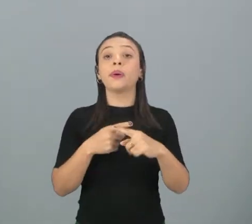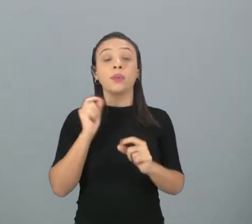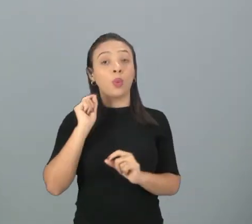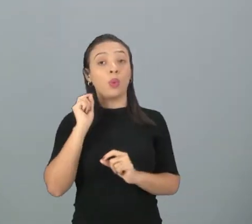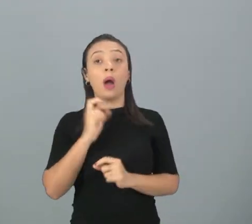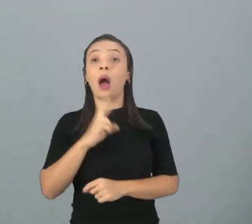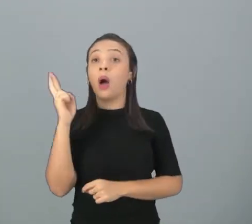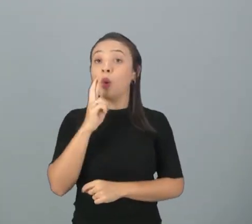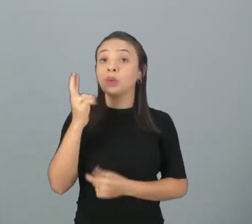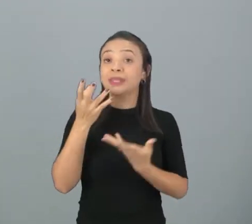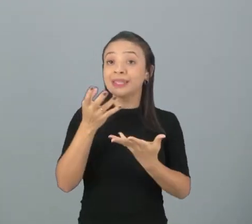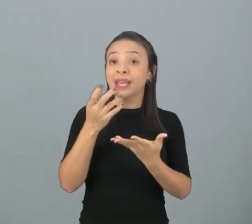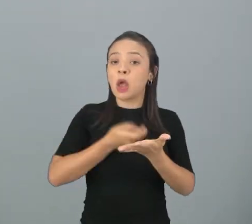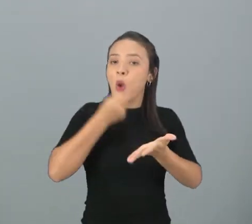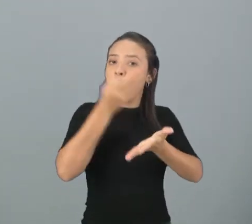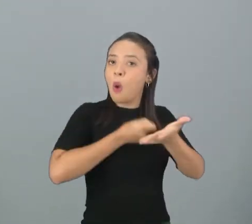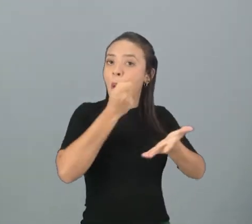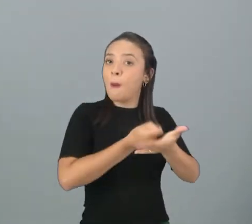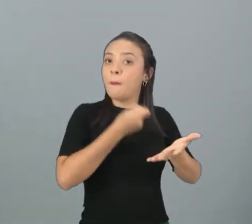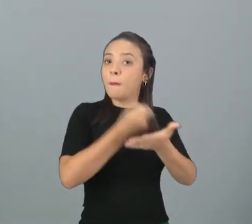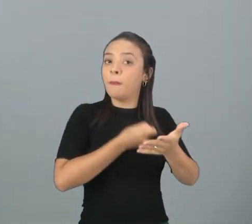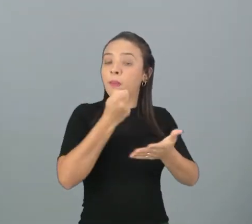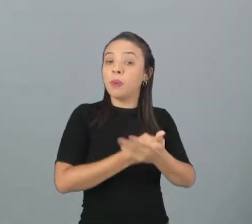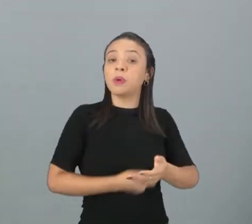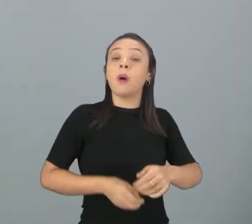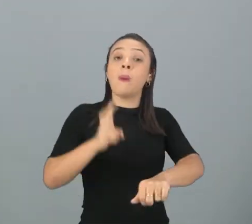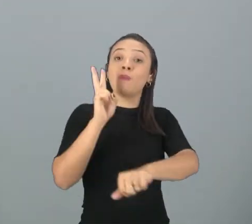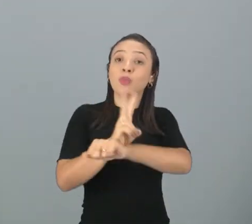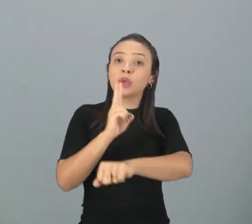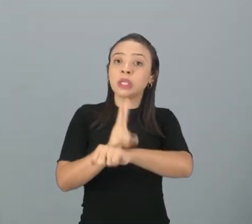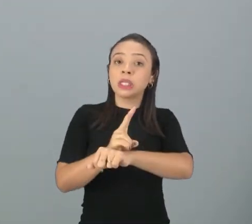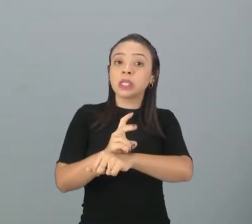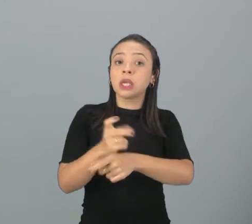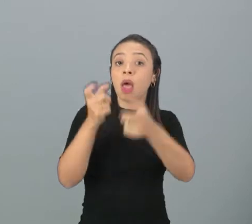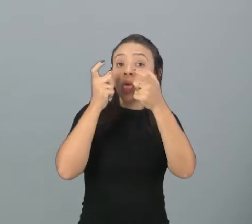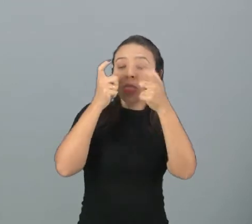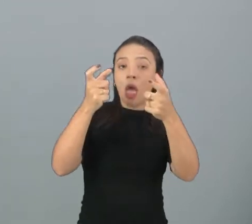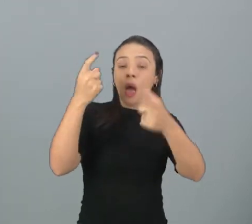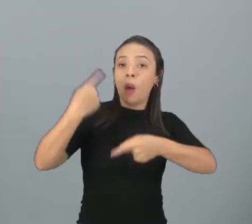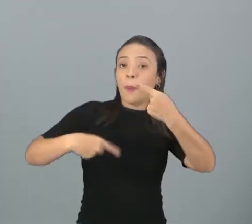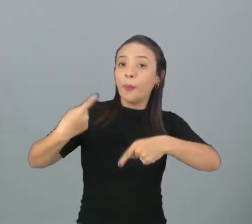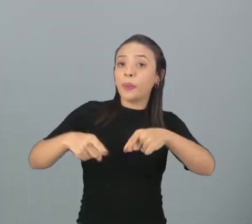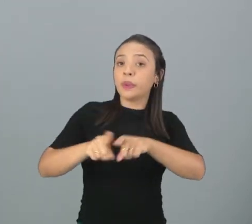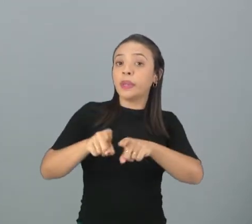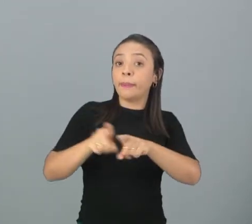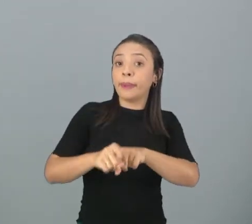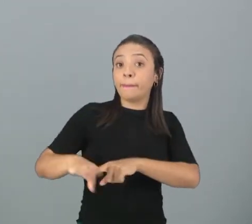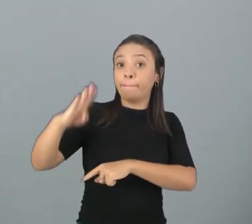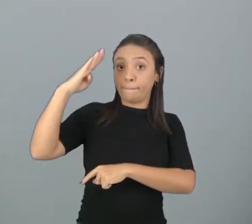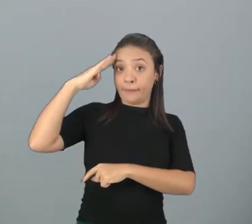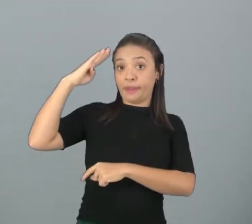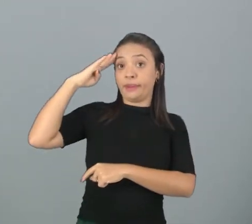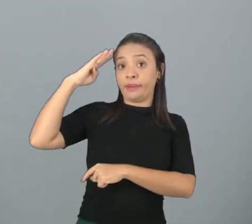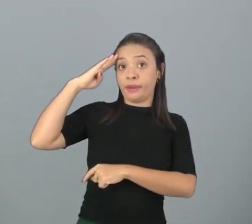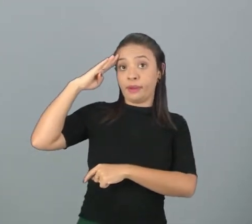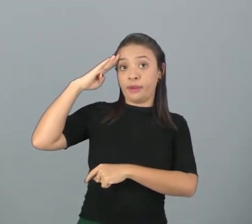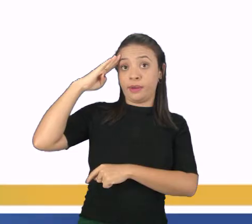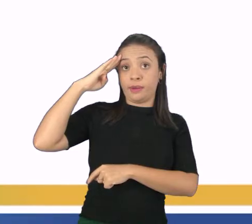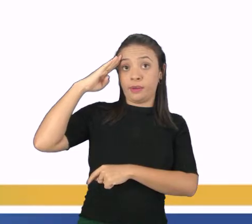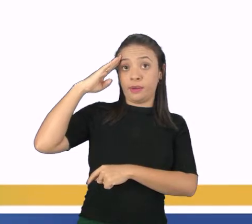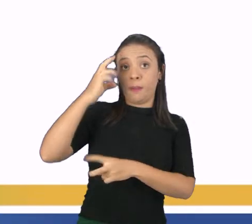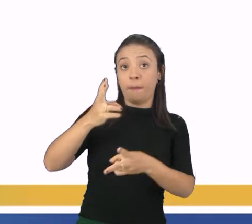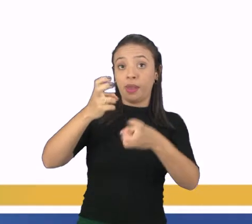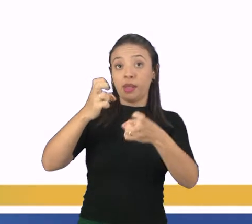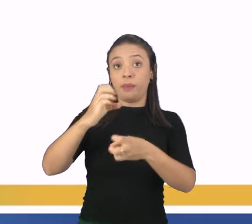para defender o interesse político dela e o interesse estratégico militar. Veja que a Crimeia